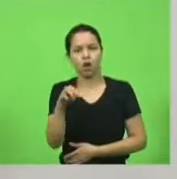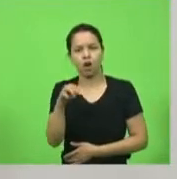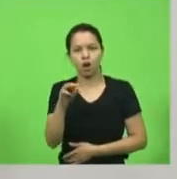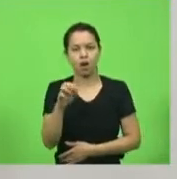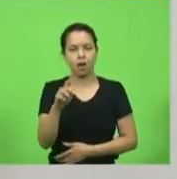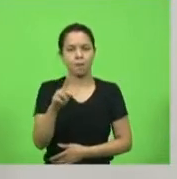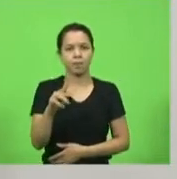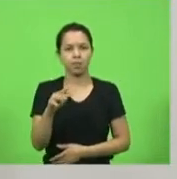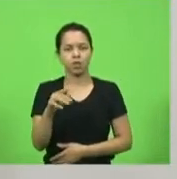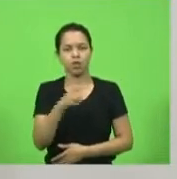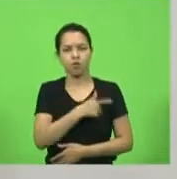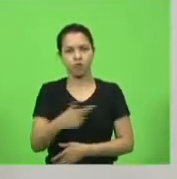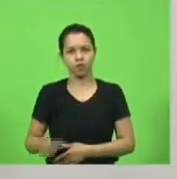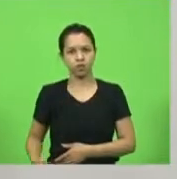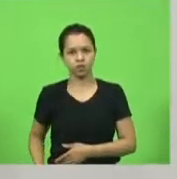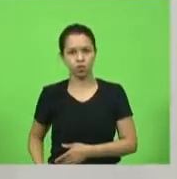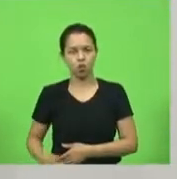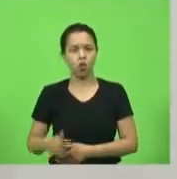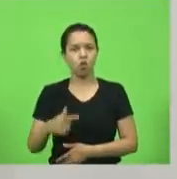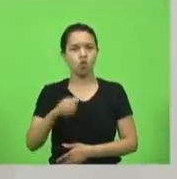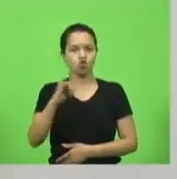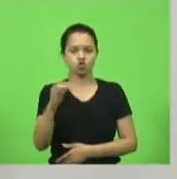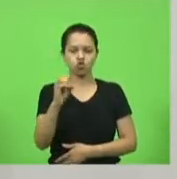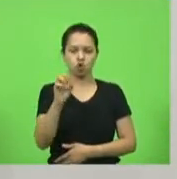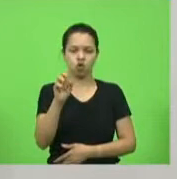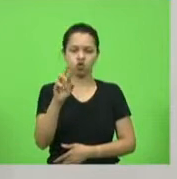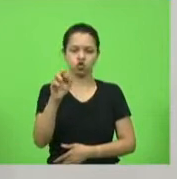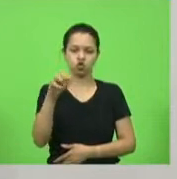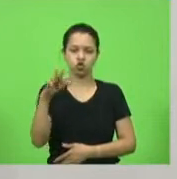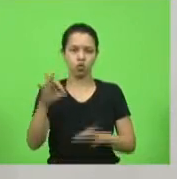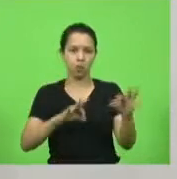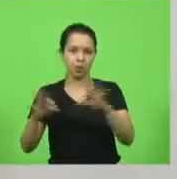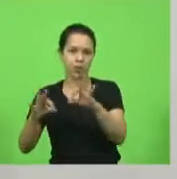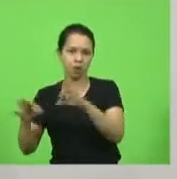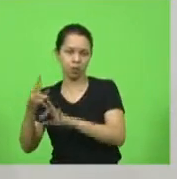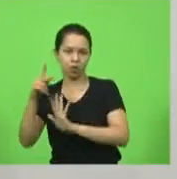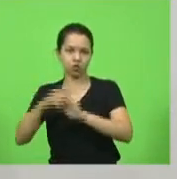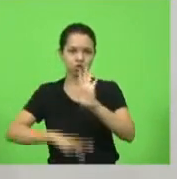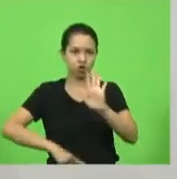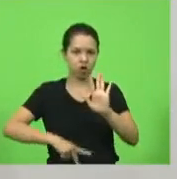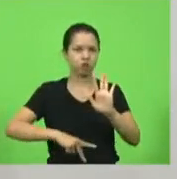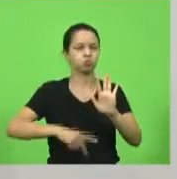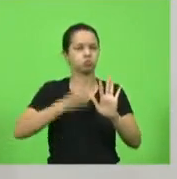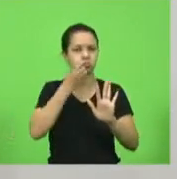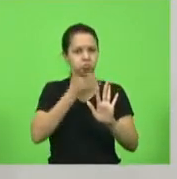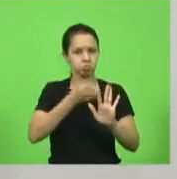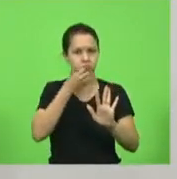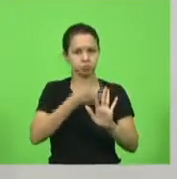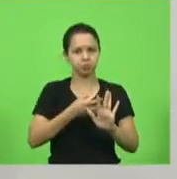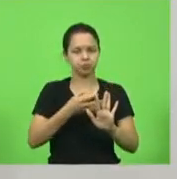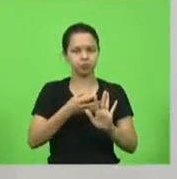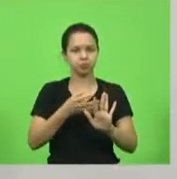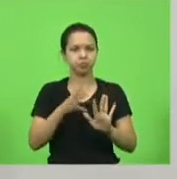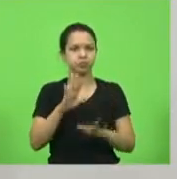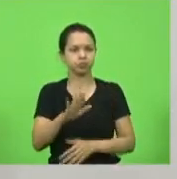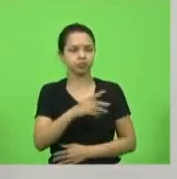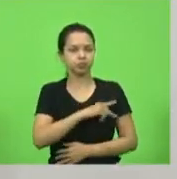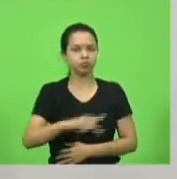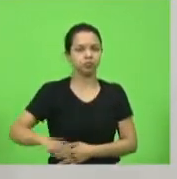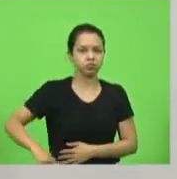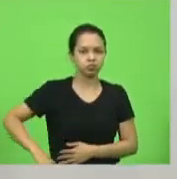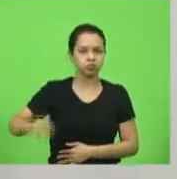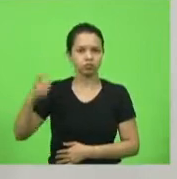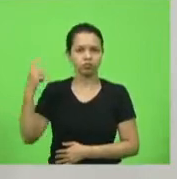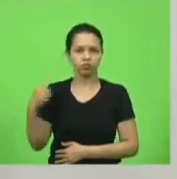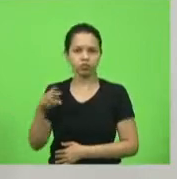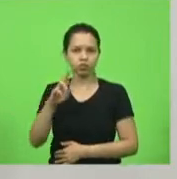um projeto extraordinário e aí o presidente anterior da Câmara dos Deputados Rodrigo Maia